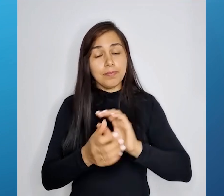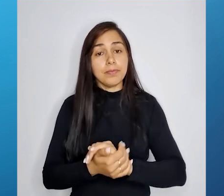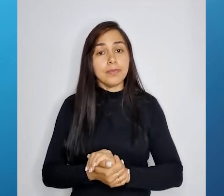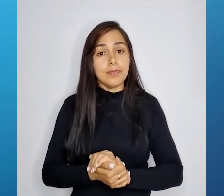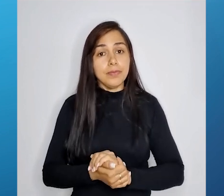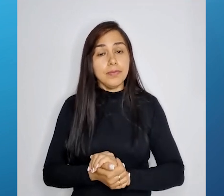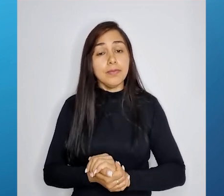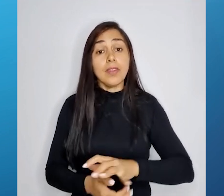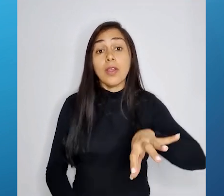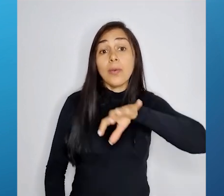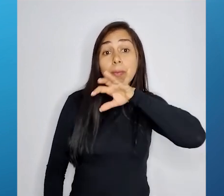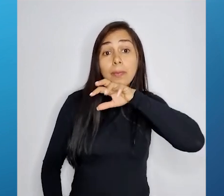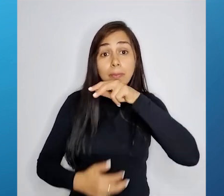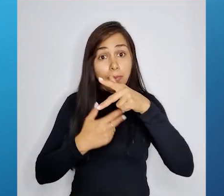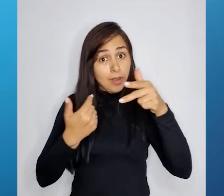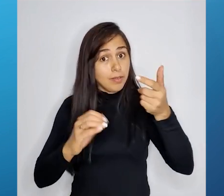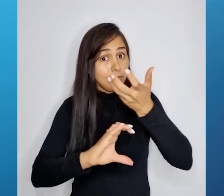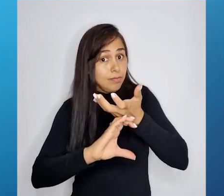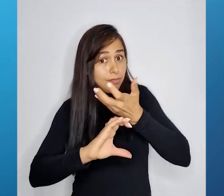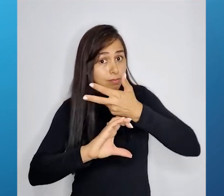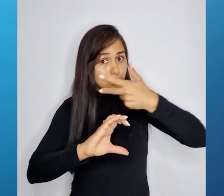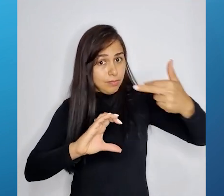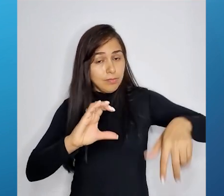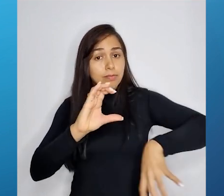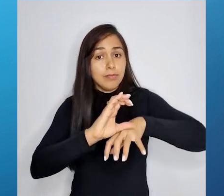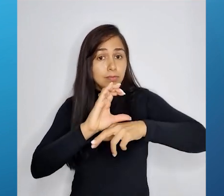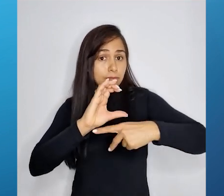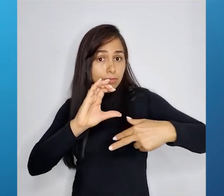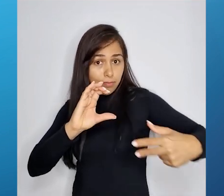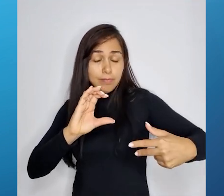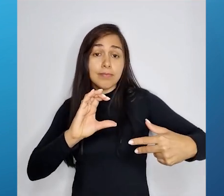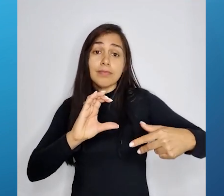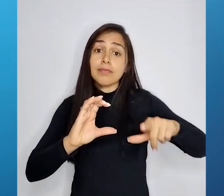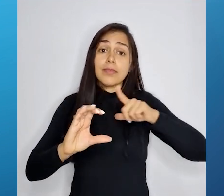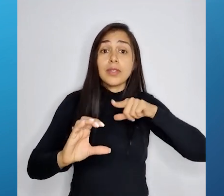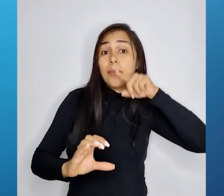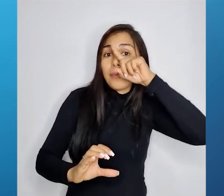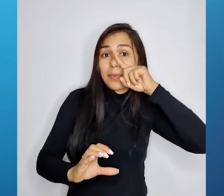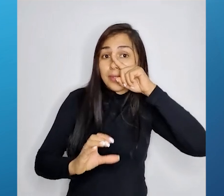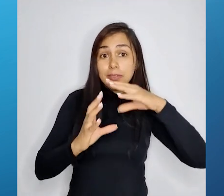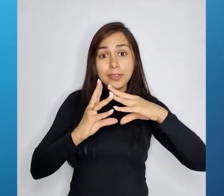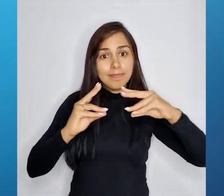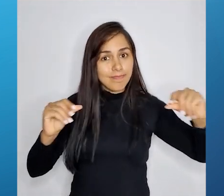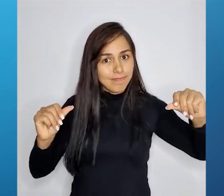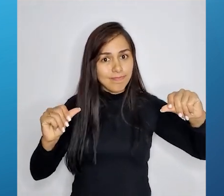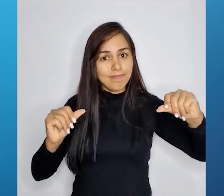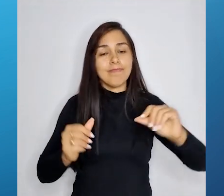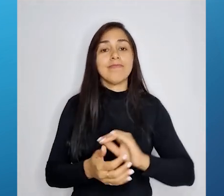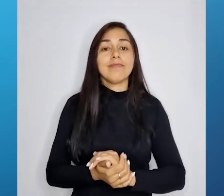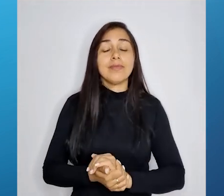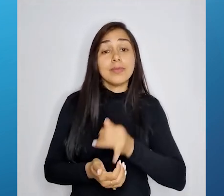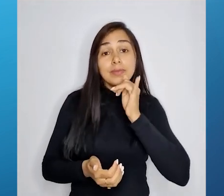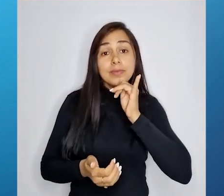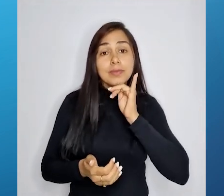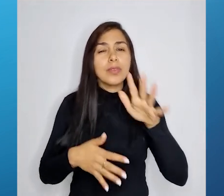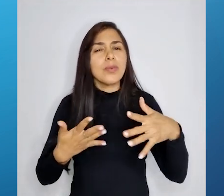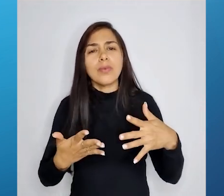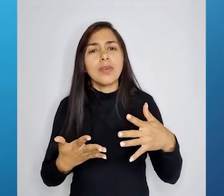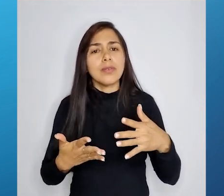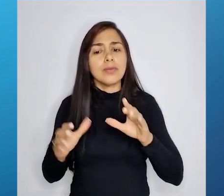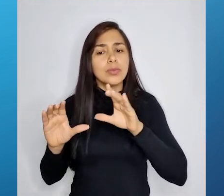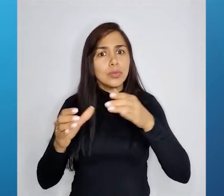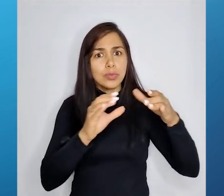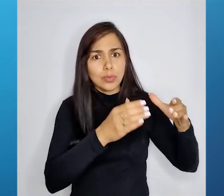de fauna e flora ameaçada de extinção. Aqui nós temos uma avaliação, qual é o número de espécies ameaçadas? Quem são esses